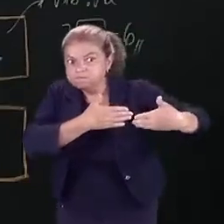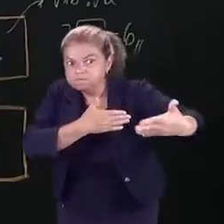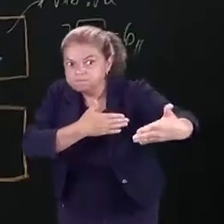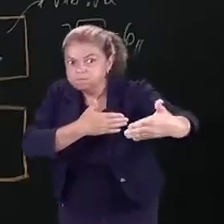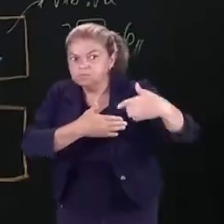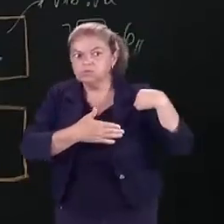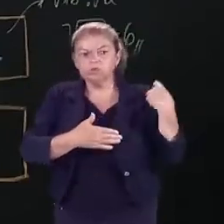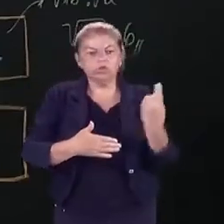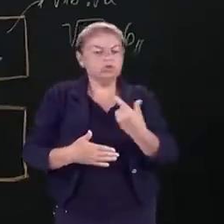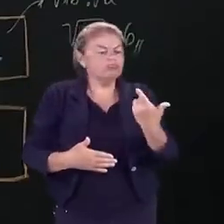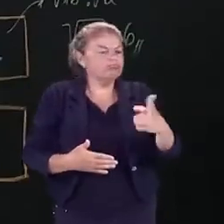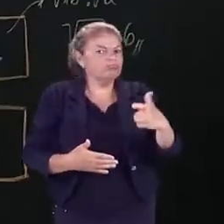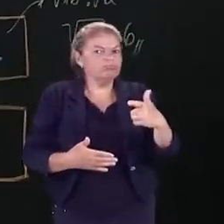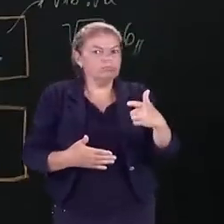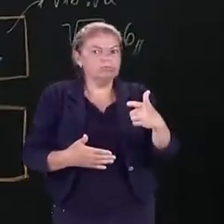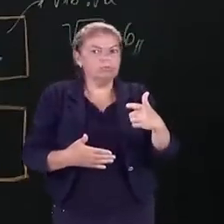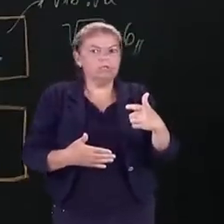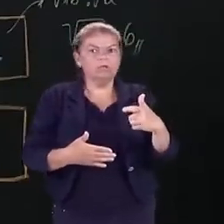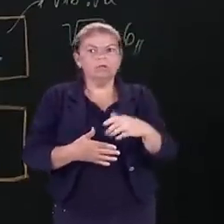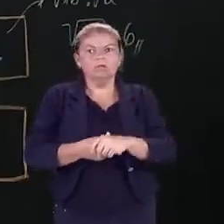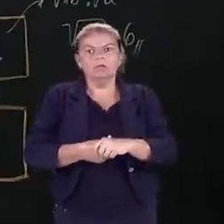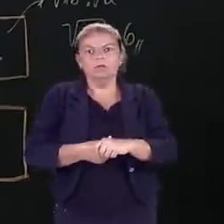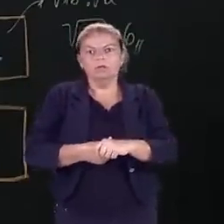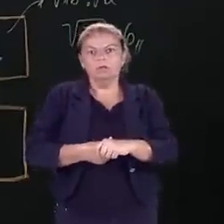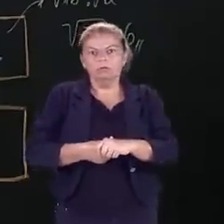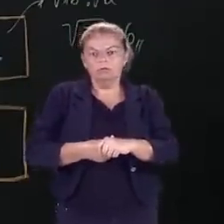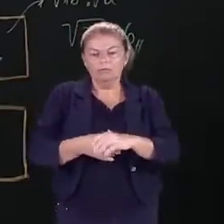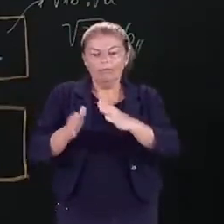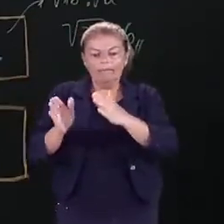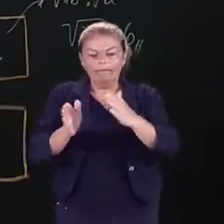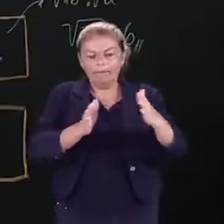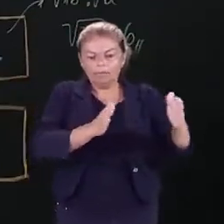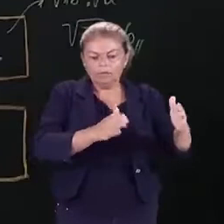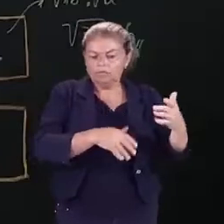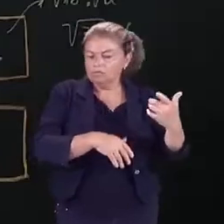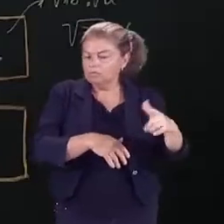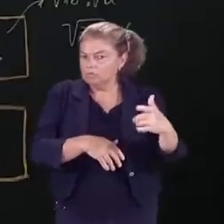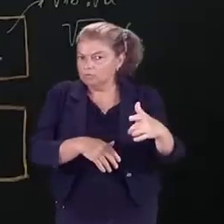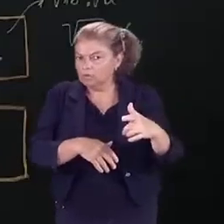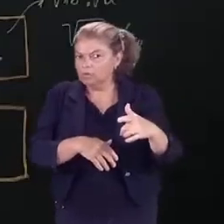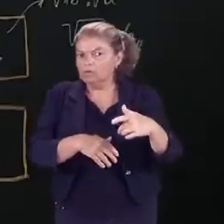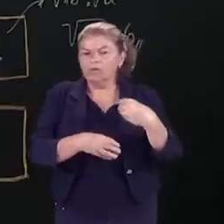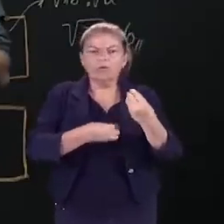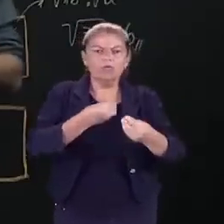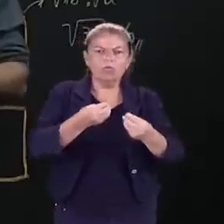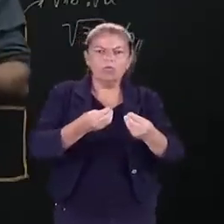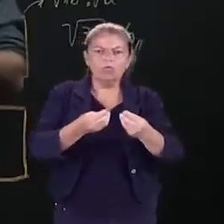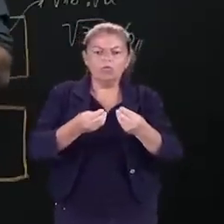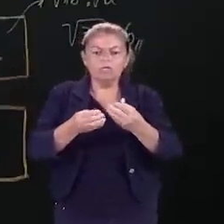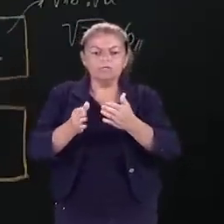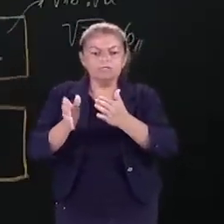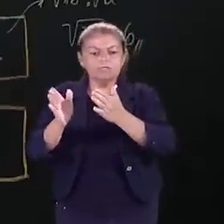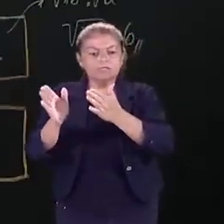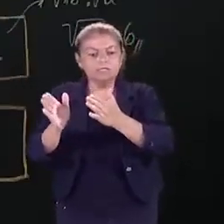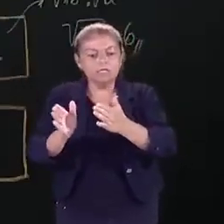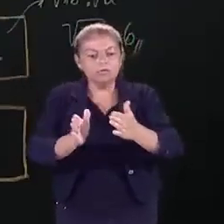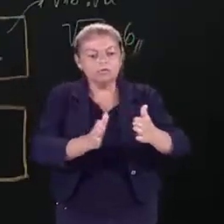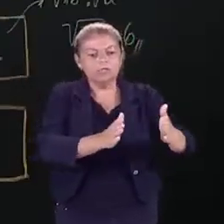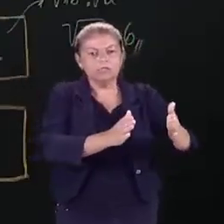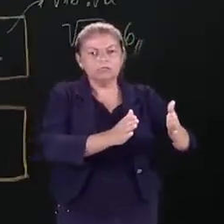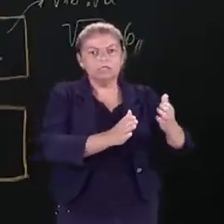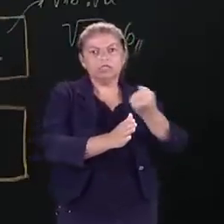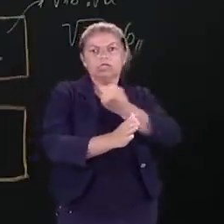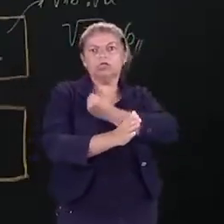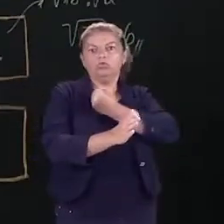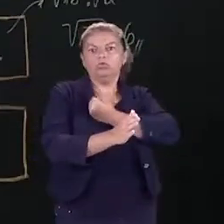E nós não temos, nas suas casas decimais, nenhum período. Eu não tenho uma certa sequência de números que sempre se